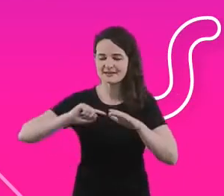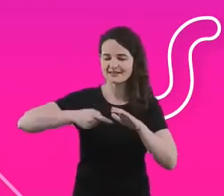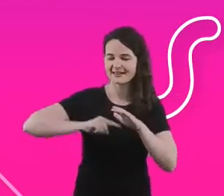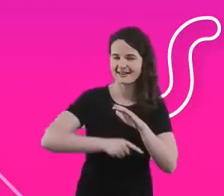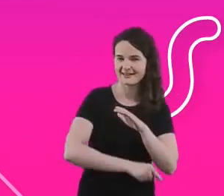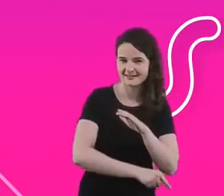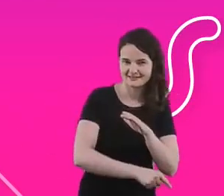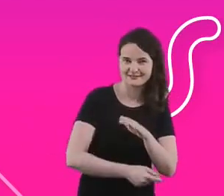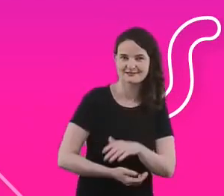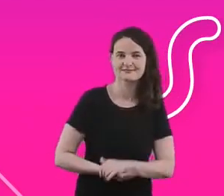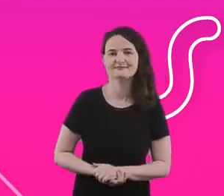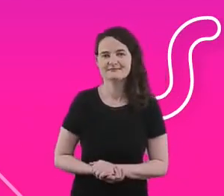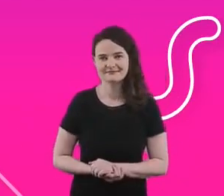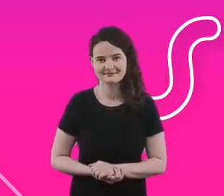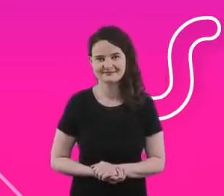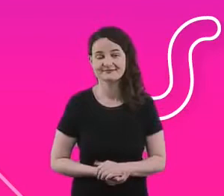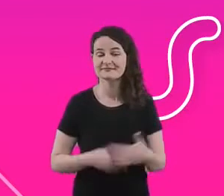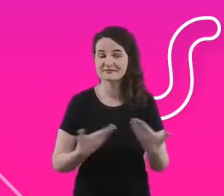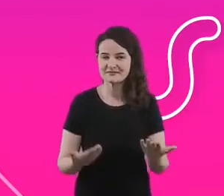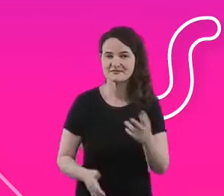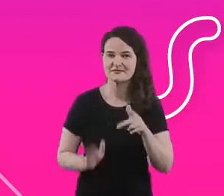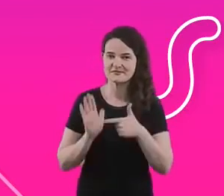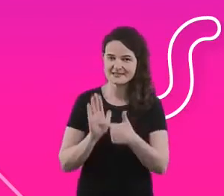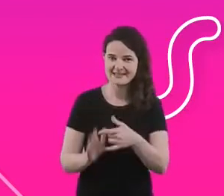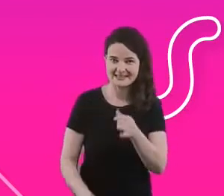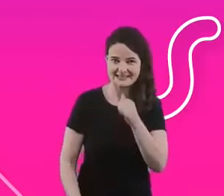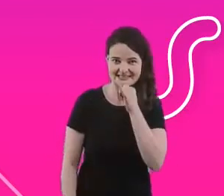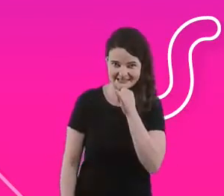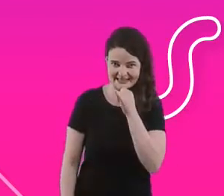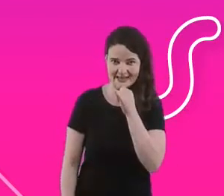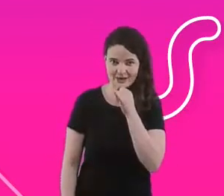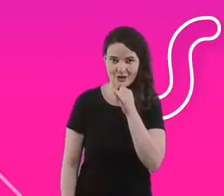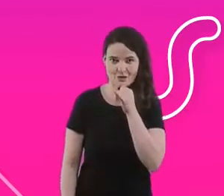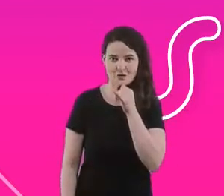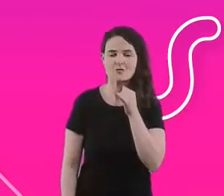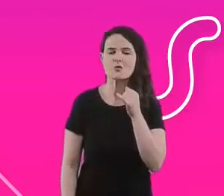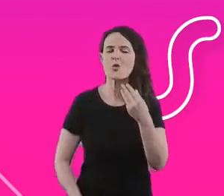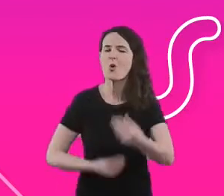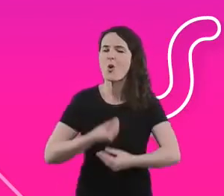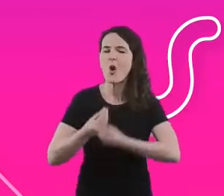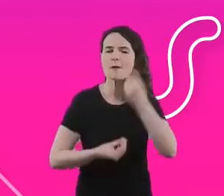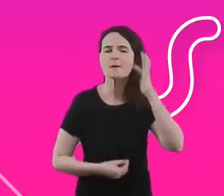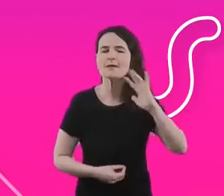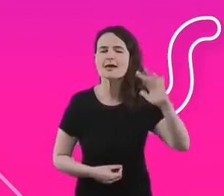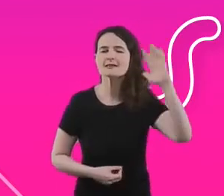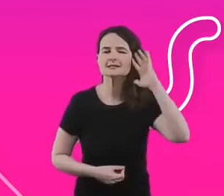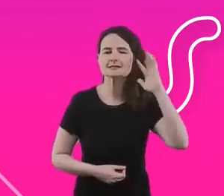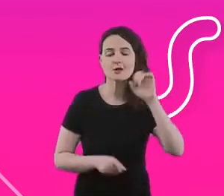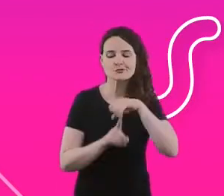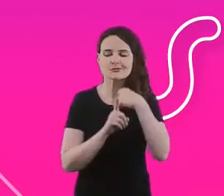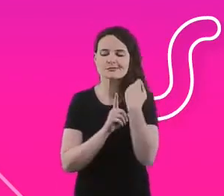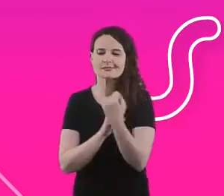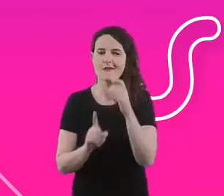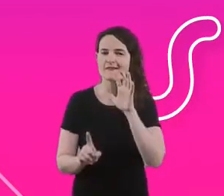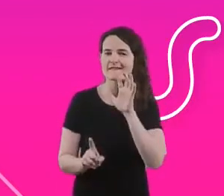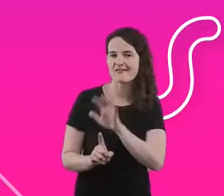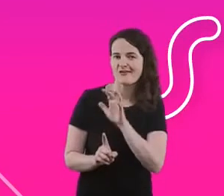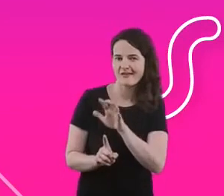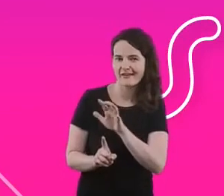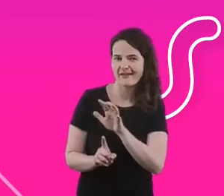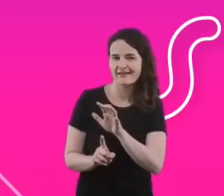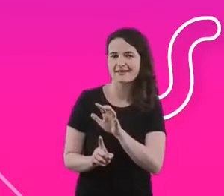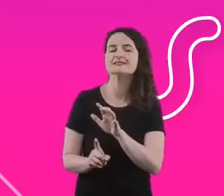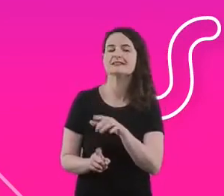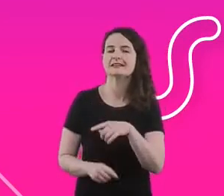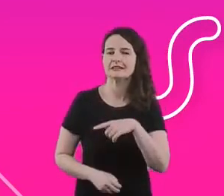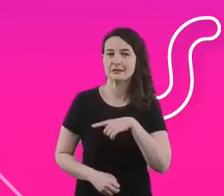que a está falando, então vou citar algumas coisas que até a companhia tem feito, como a tem pensado em social, impacto social, que vão também, além do ama e voa, eu não